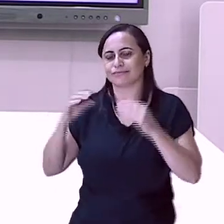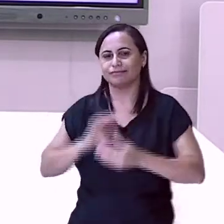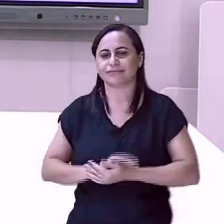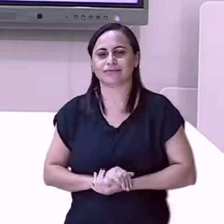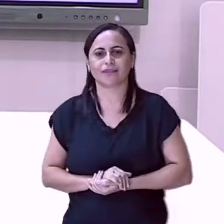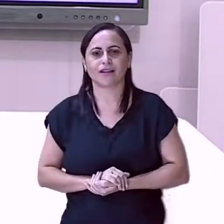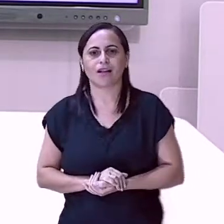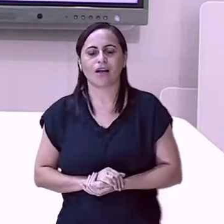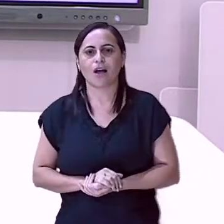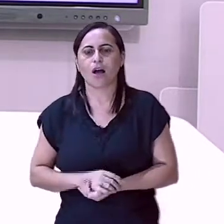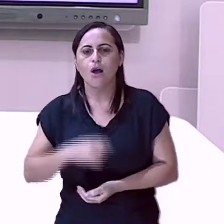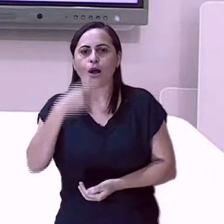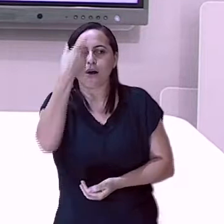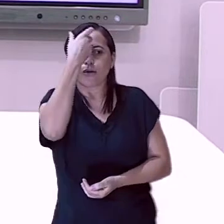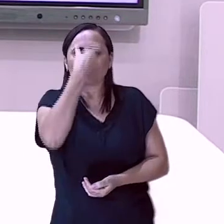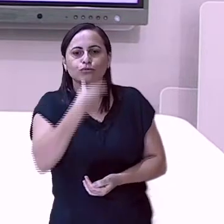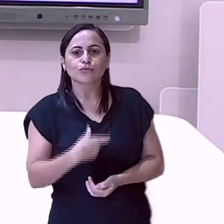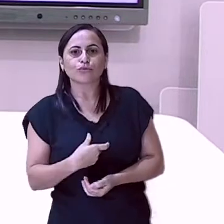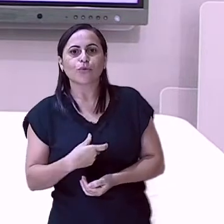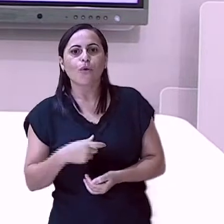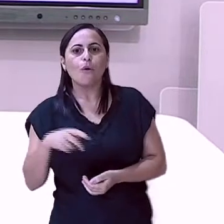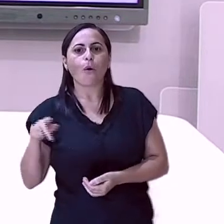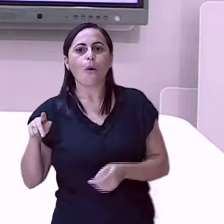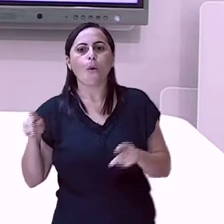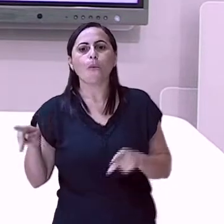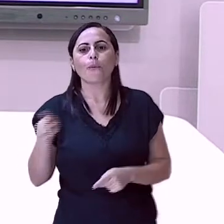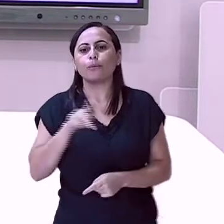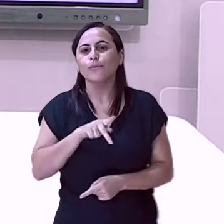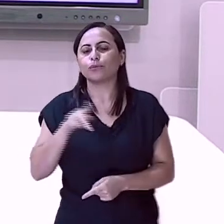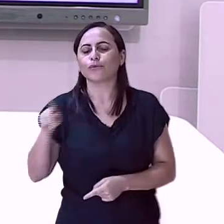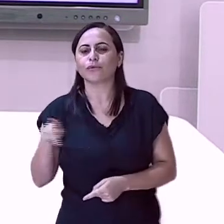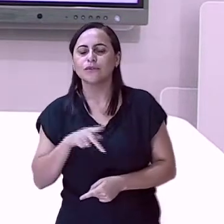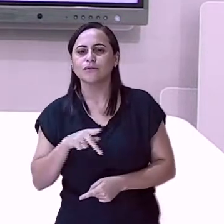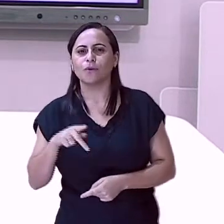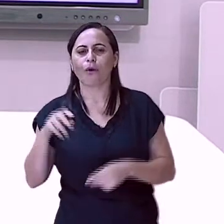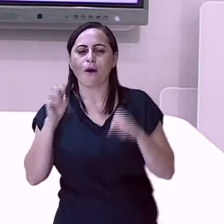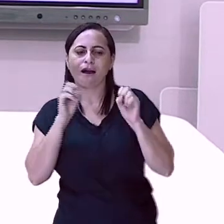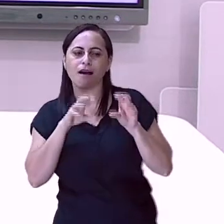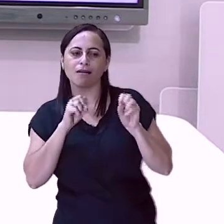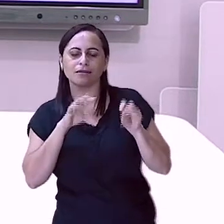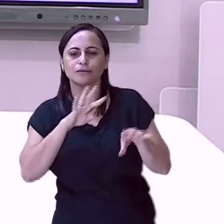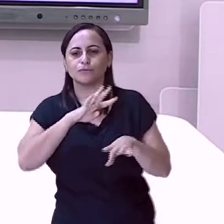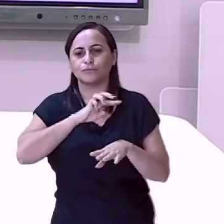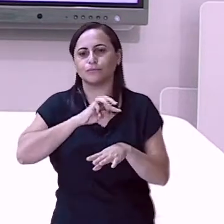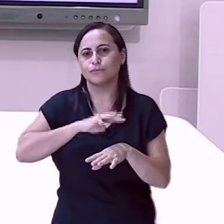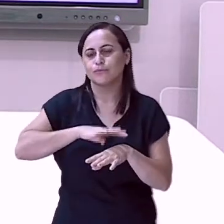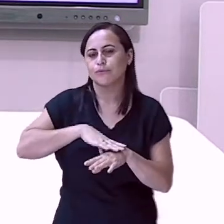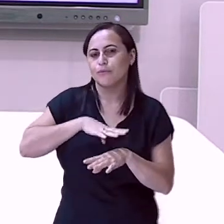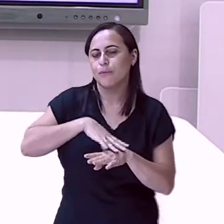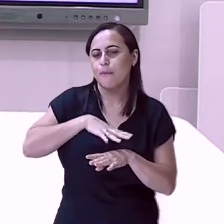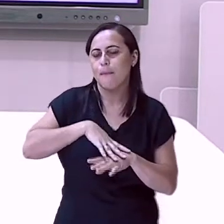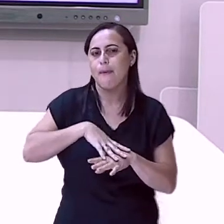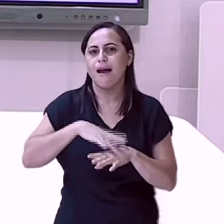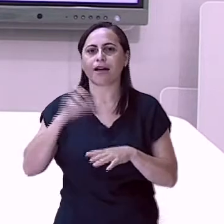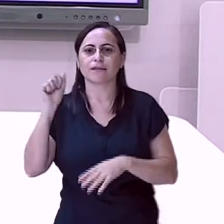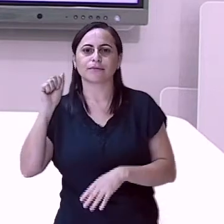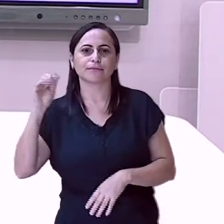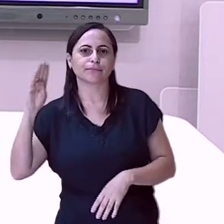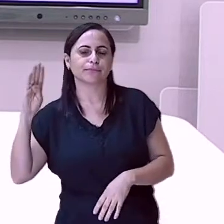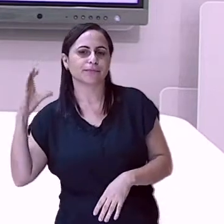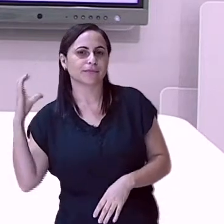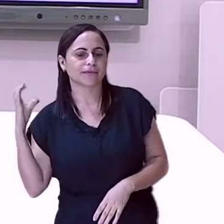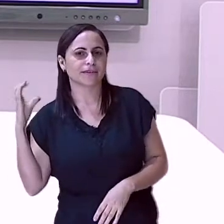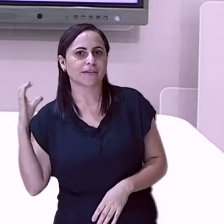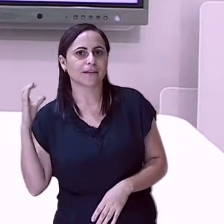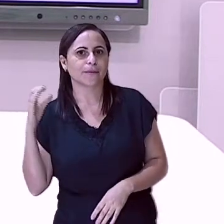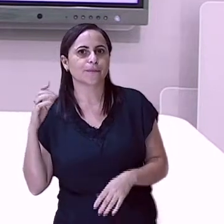Eu sou professora. Ensino matemática, ABC, para que você